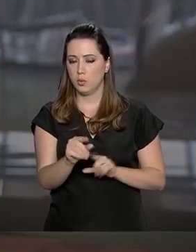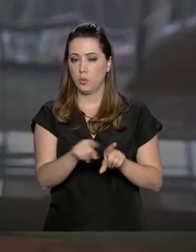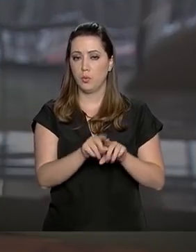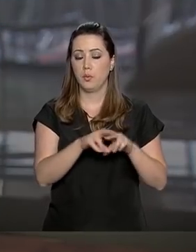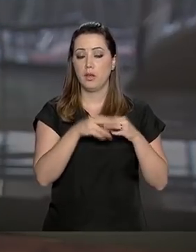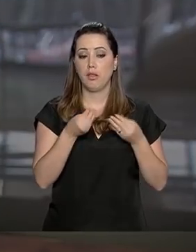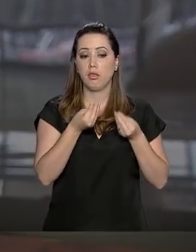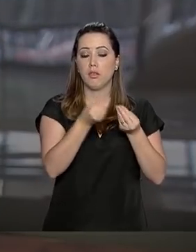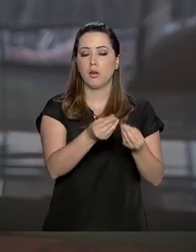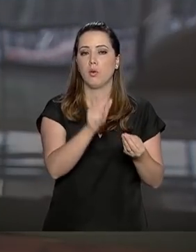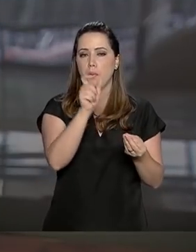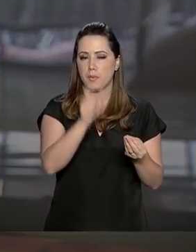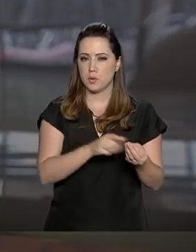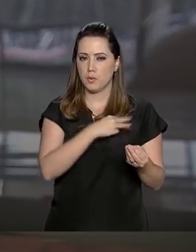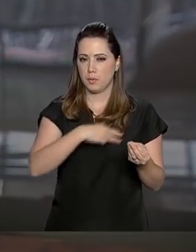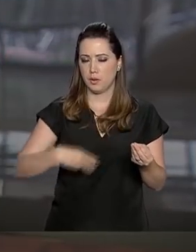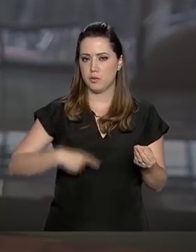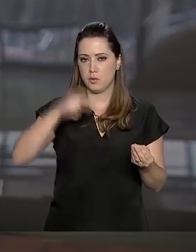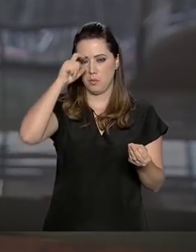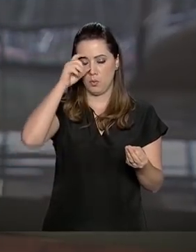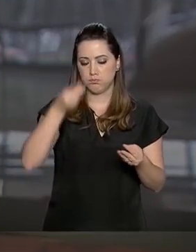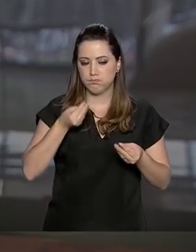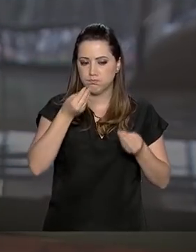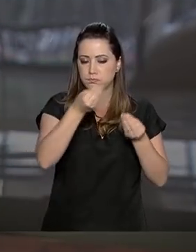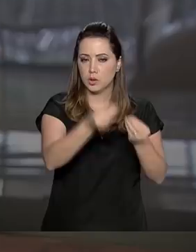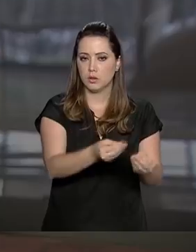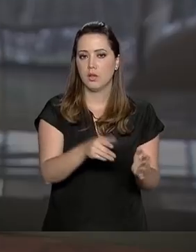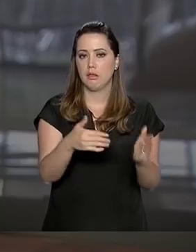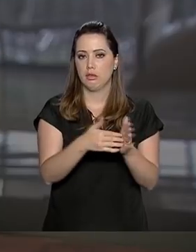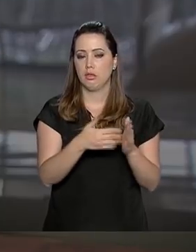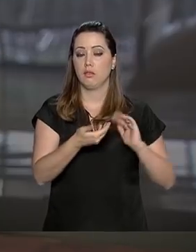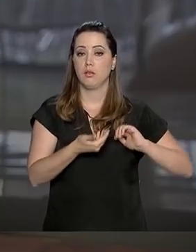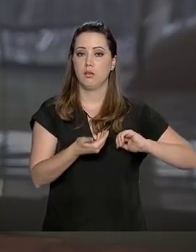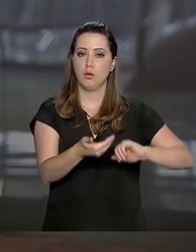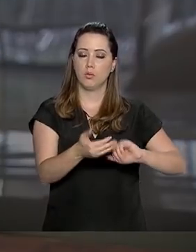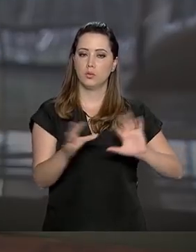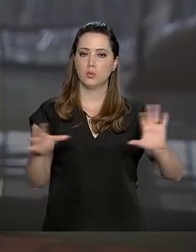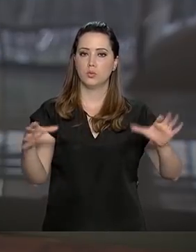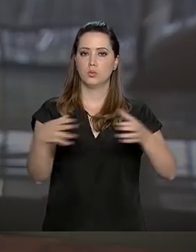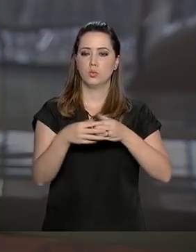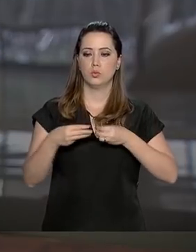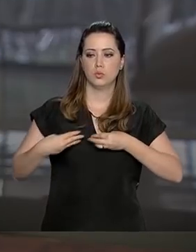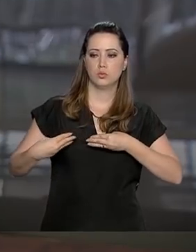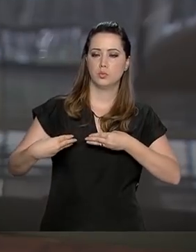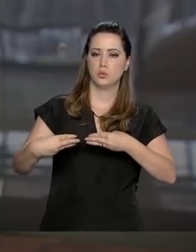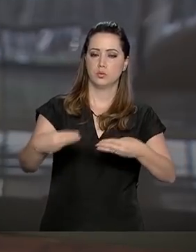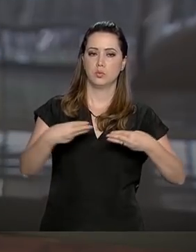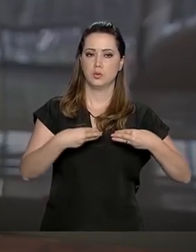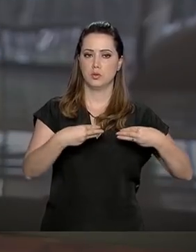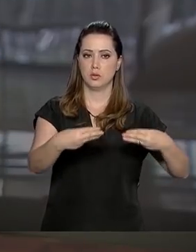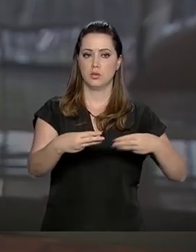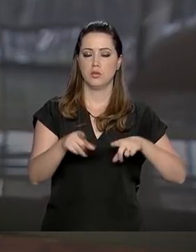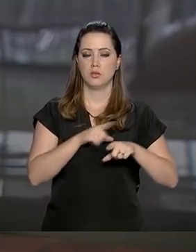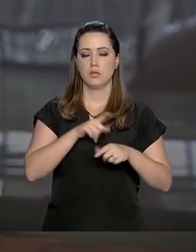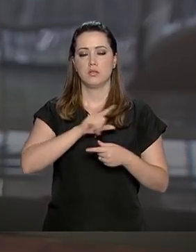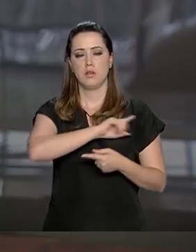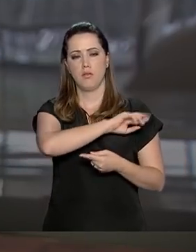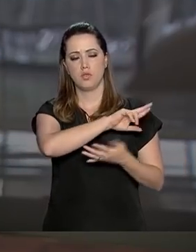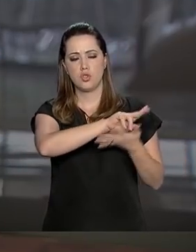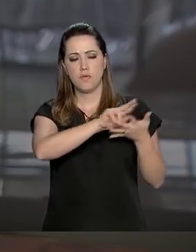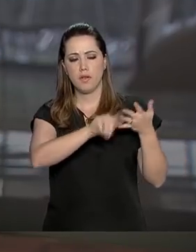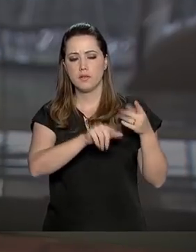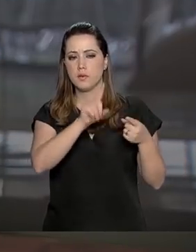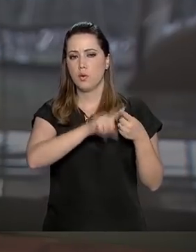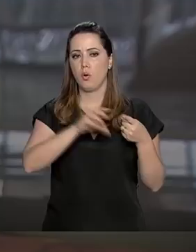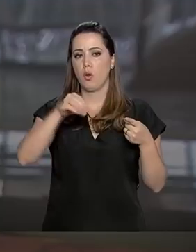Segurança Pública, Sérgio Moro. Moro foi até o Congresso com uma comitiva de ministros, ele estava acompanhado do ministro